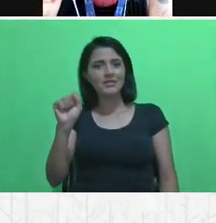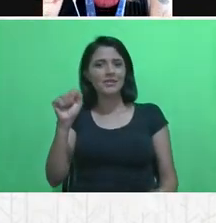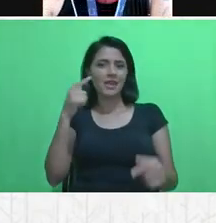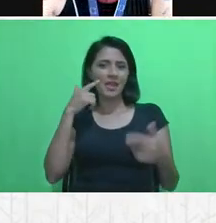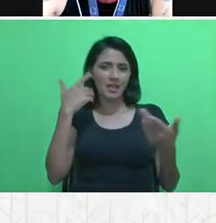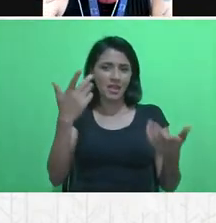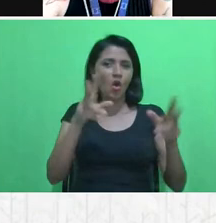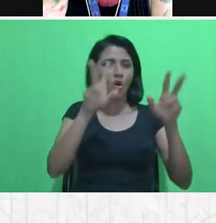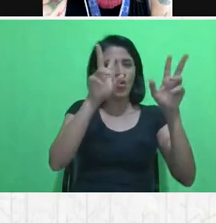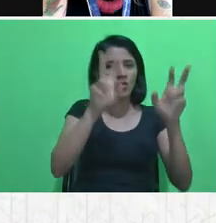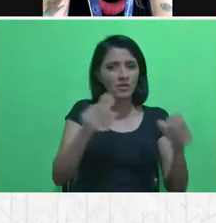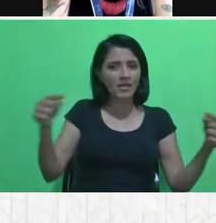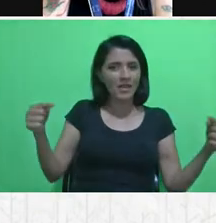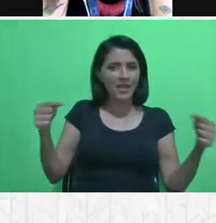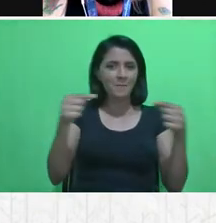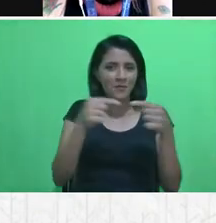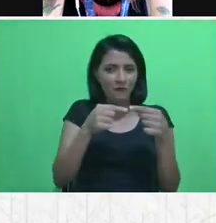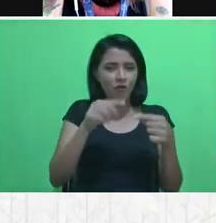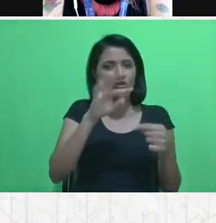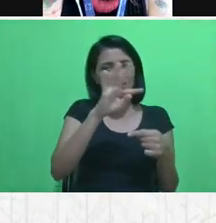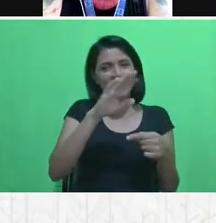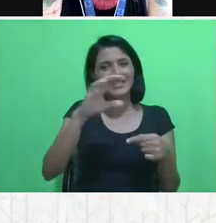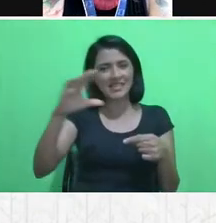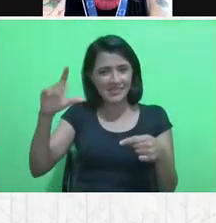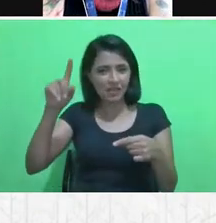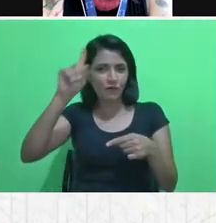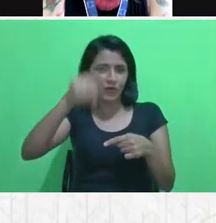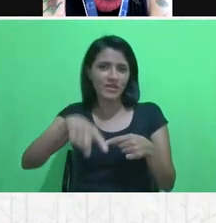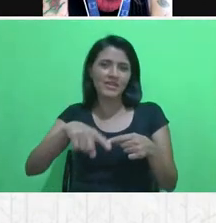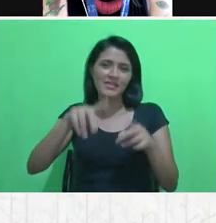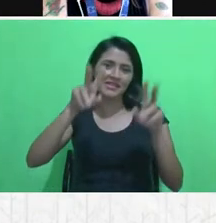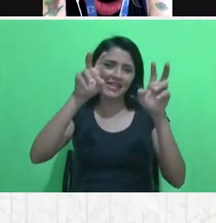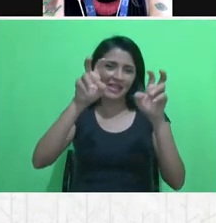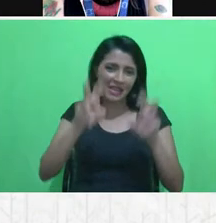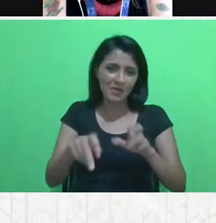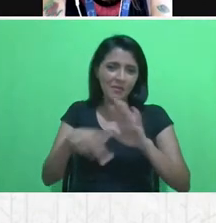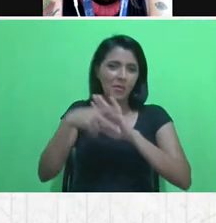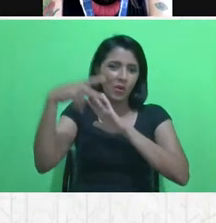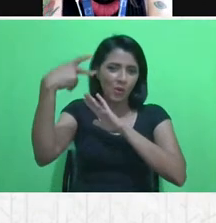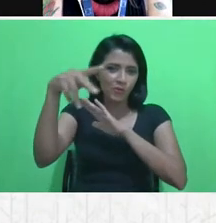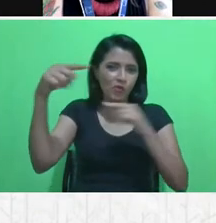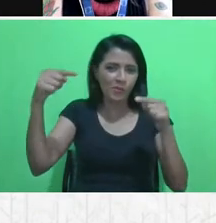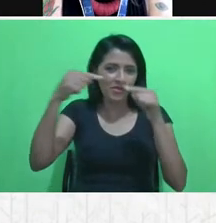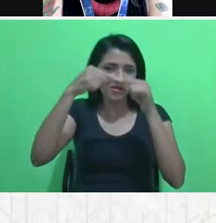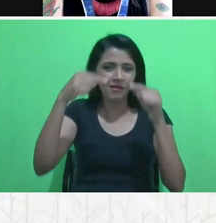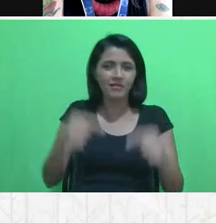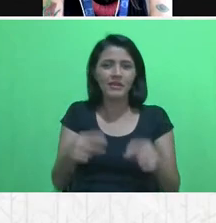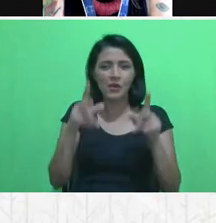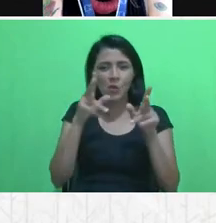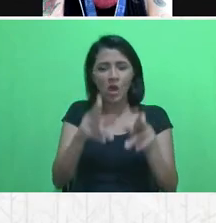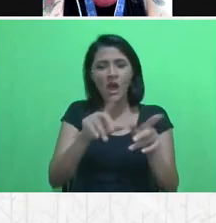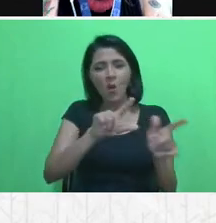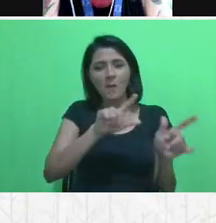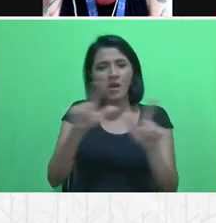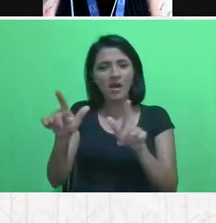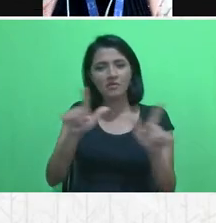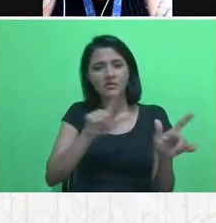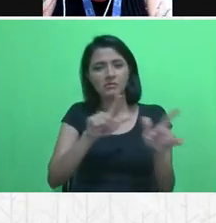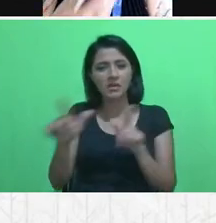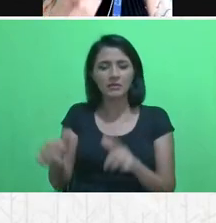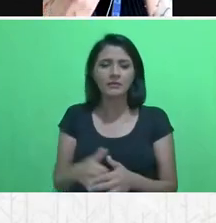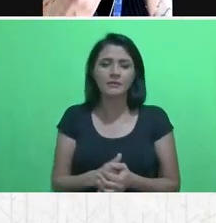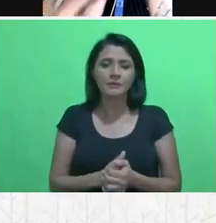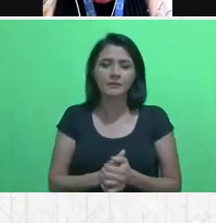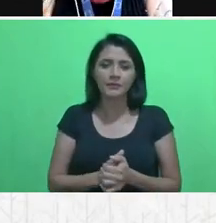às metas dos ODSs, pode passar também, é a mesma coisa, pode passar. Agora,